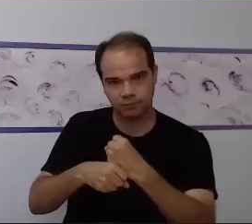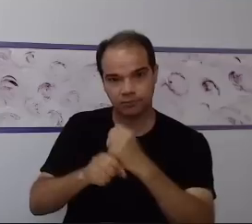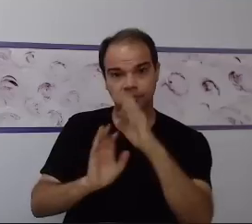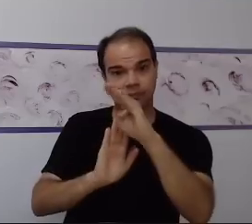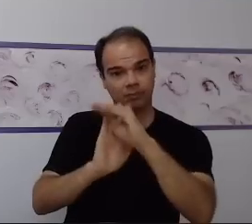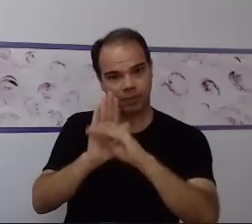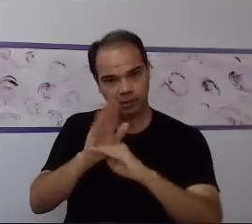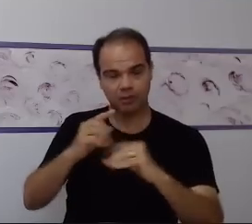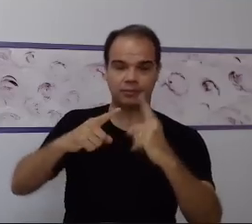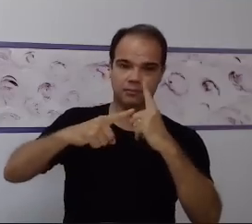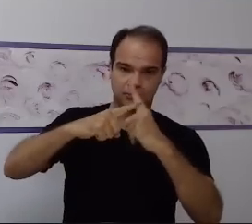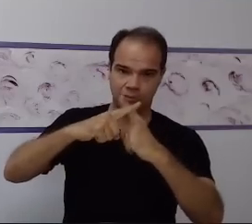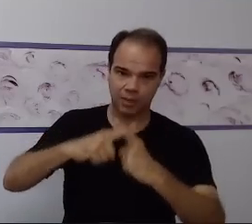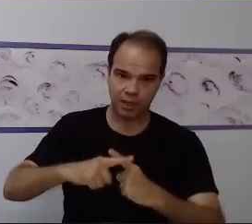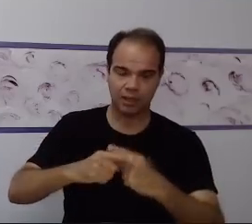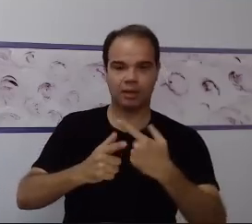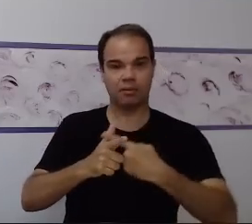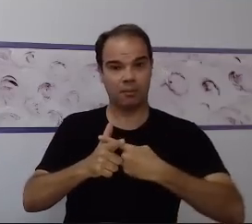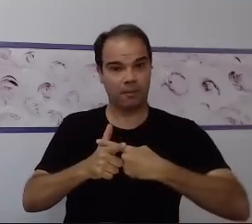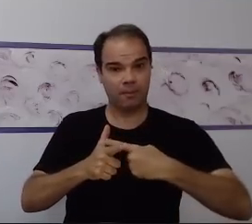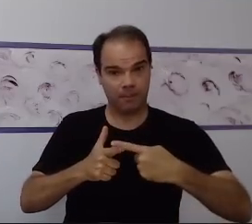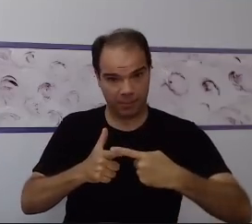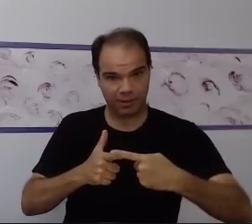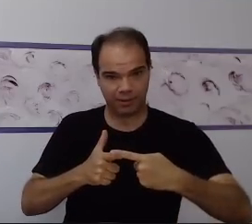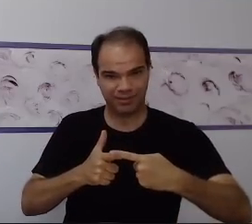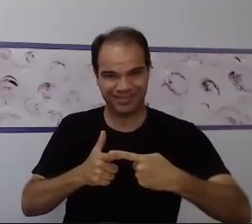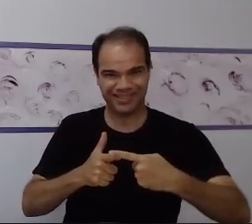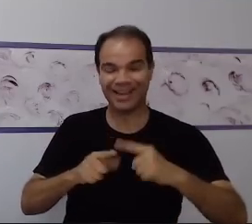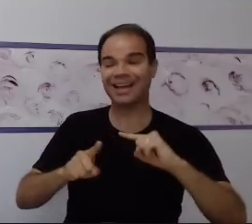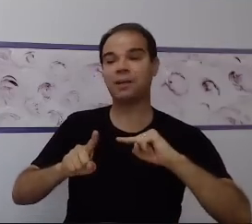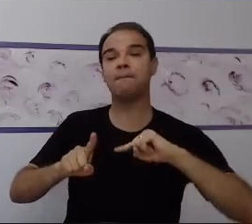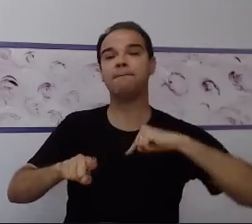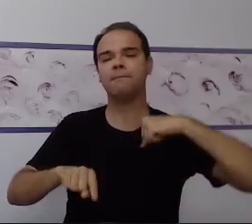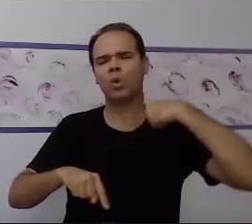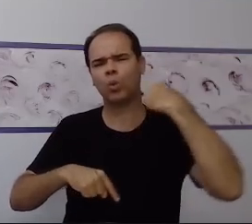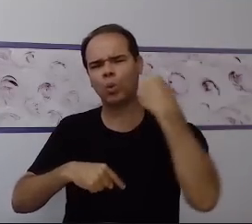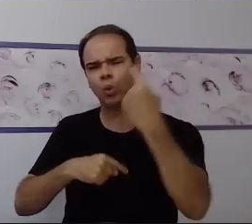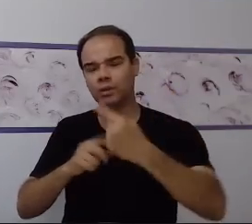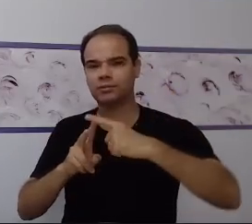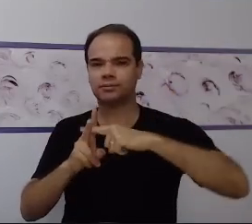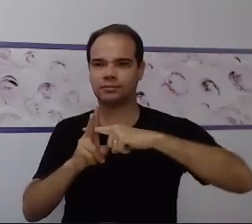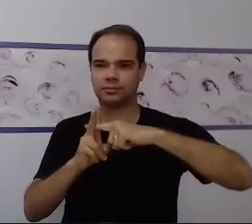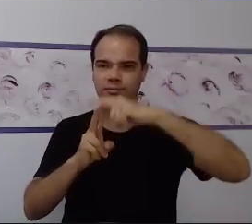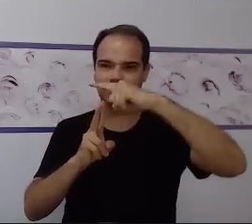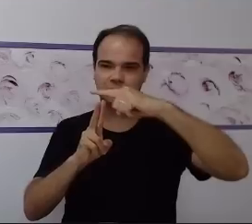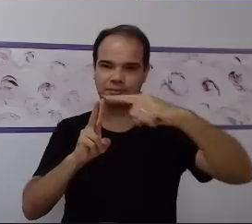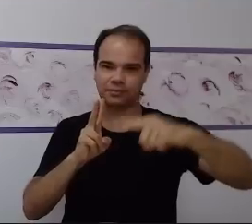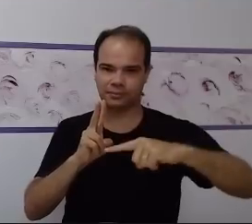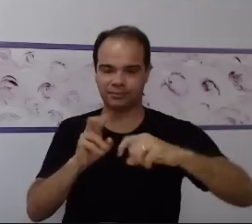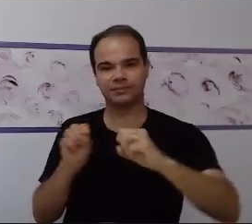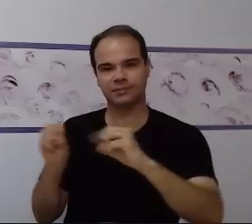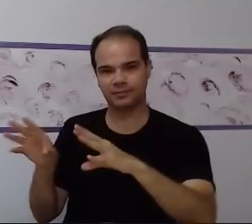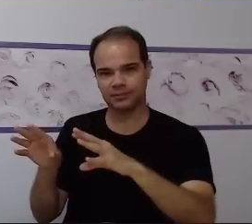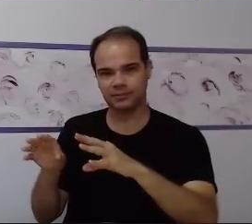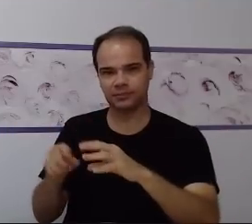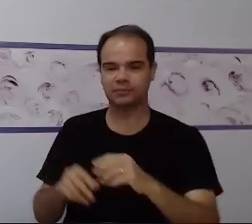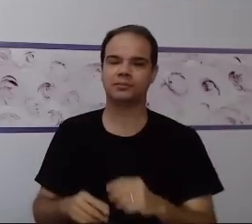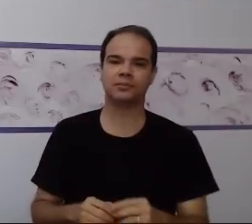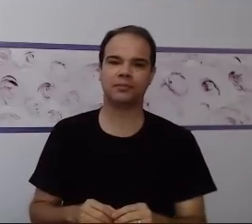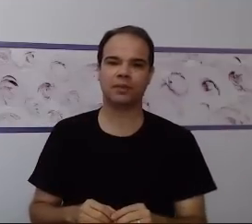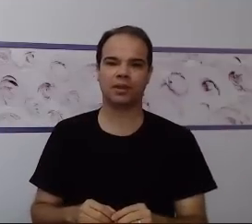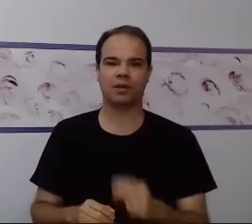E não adianta eu querer mascarar essa aprendizagem também. Esse indivíduo tem